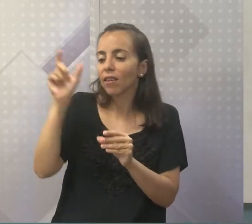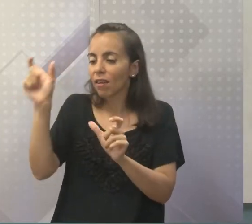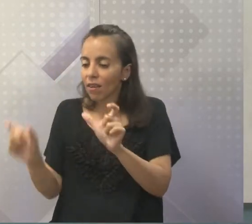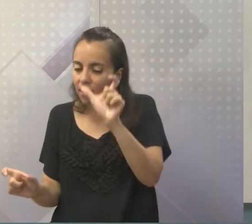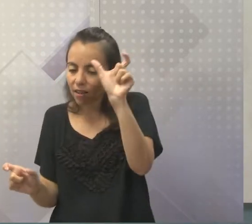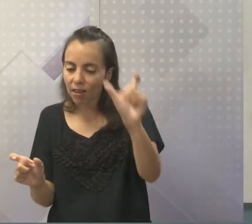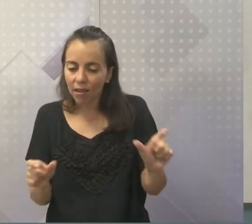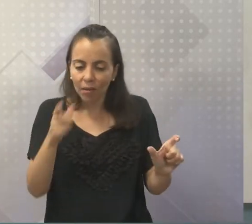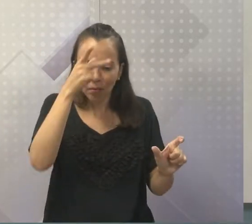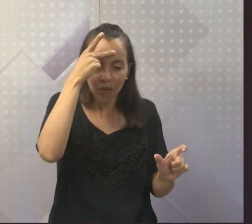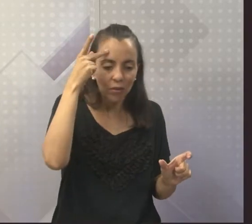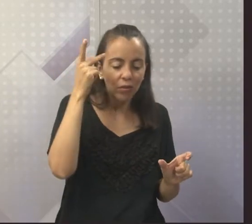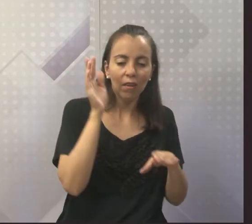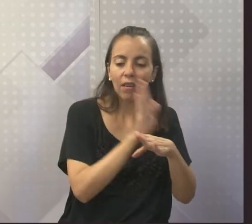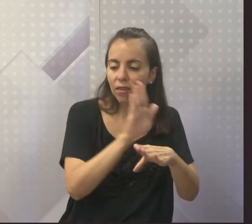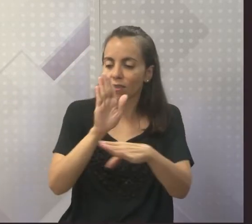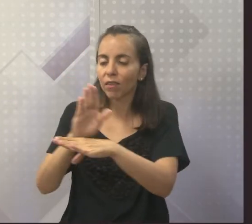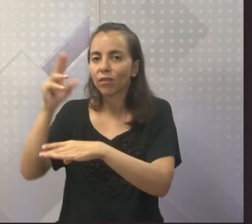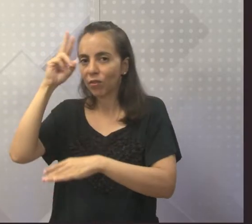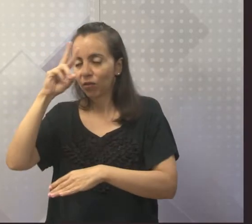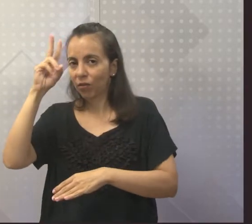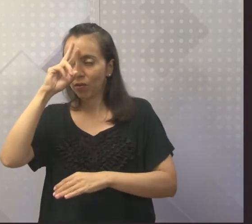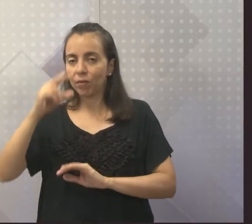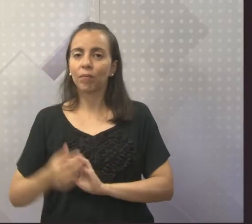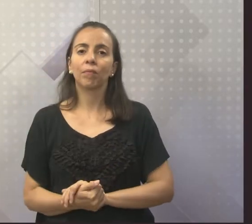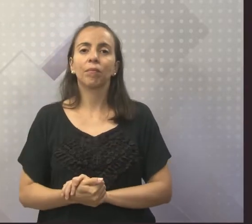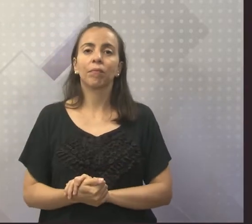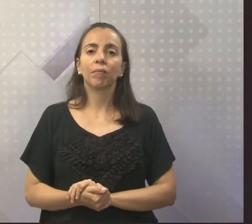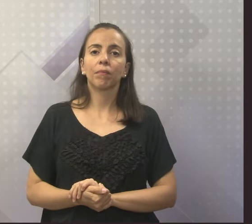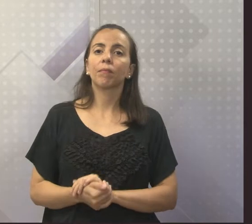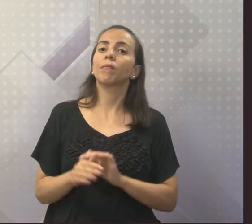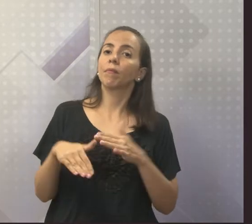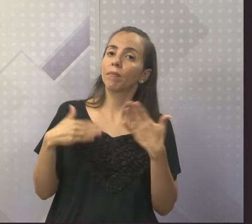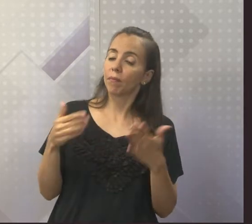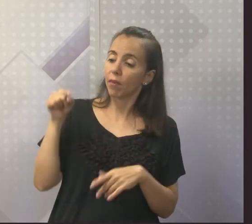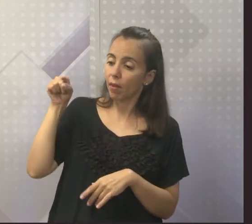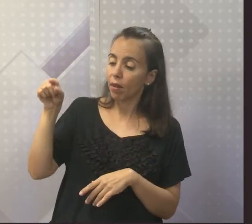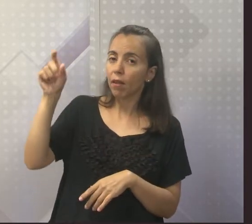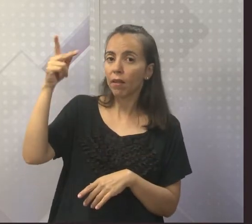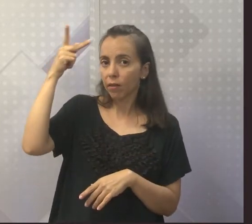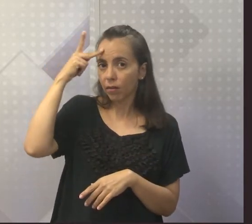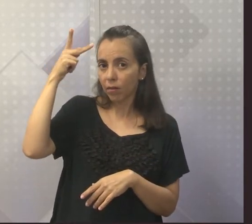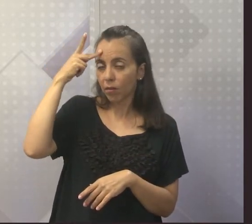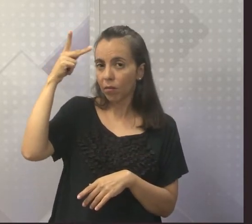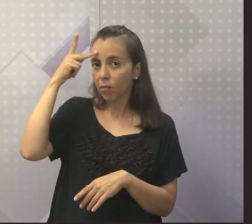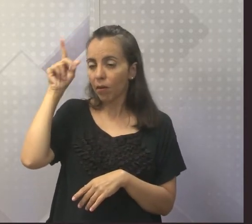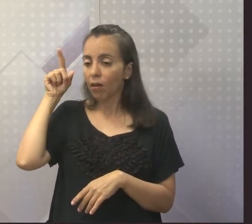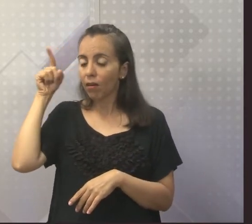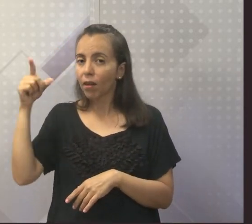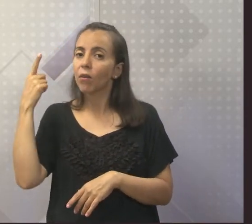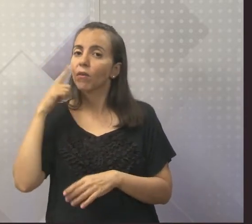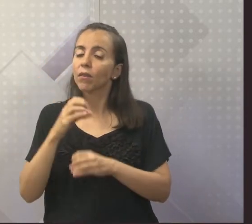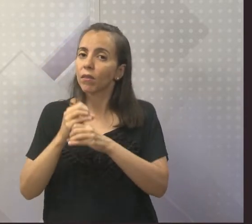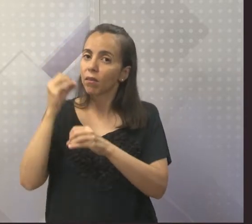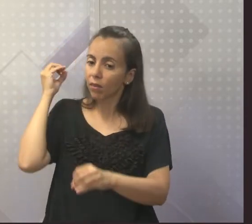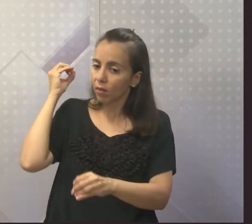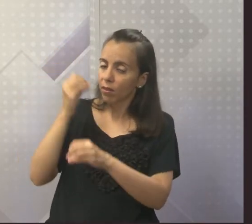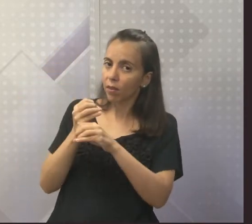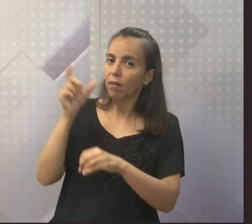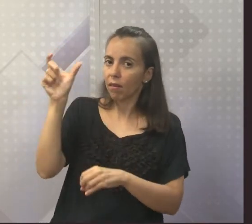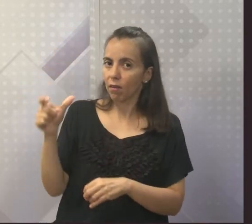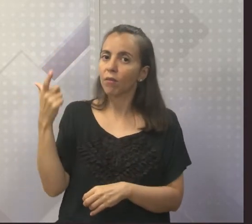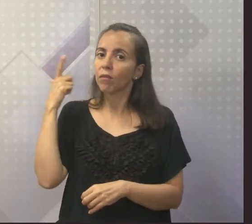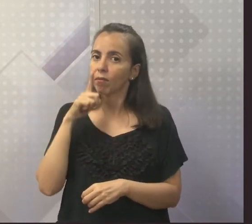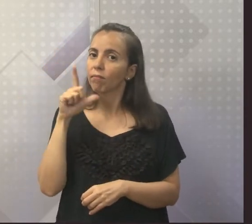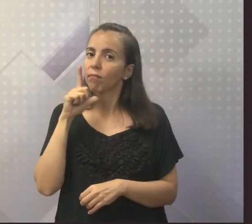negro, em São Paulo, ele ainda foi nomeado engenheiro, isso Teodoro,